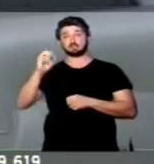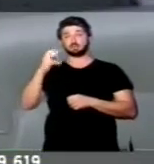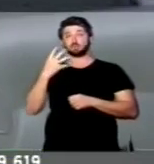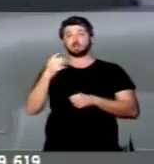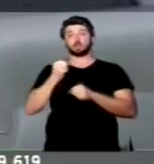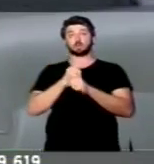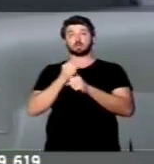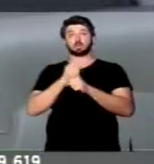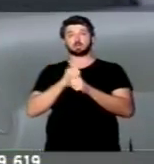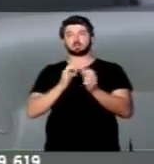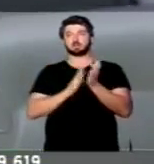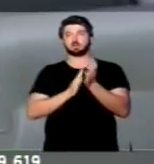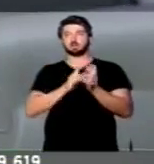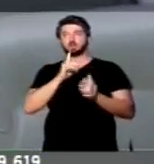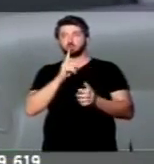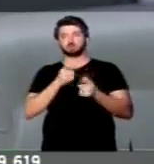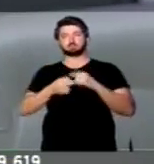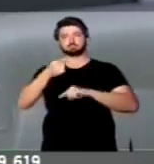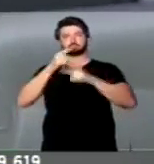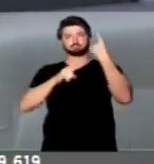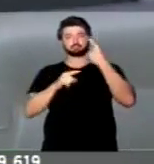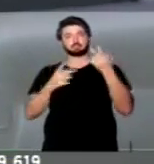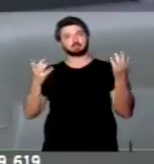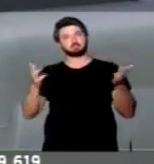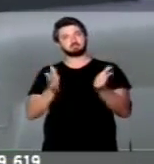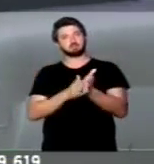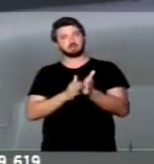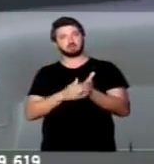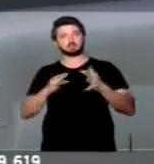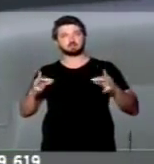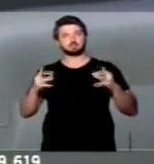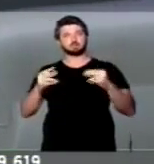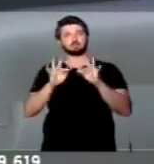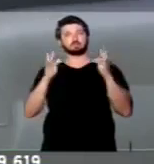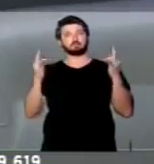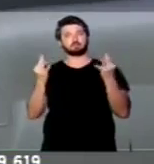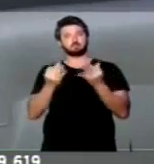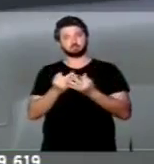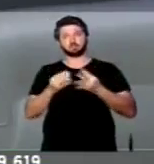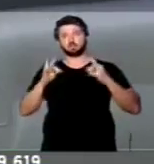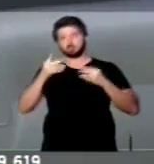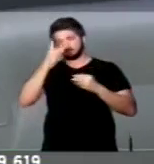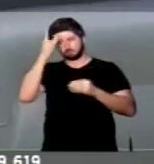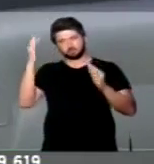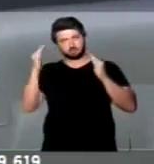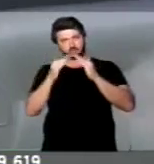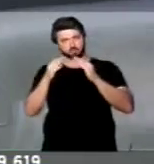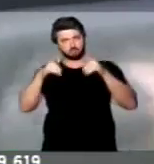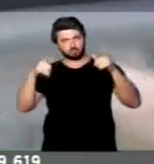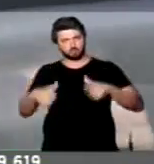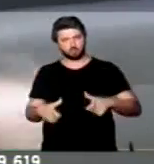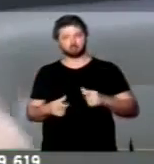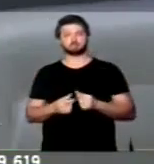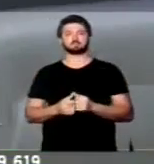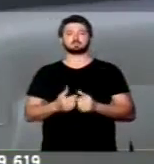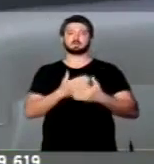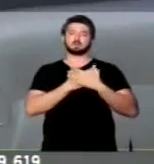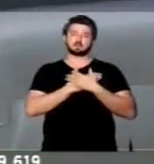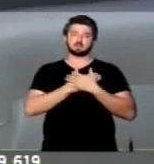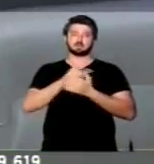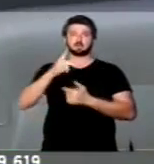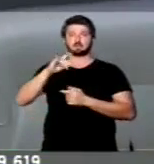de emancipação. Então, parabéns a todas as famílias, a todos os moradores ali da nossa querida